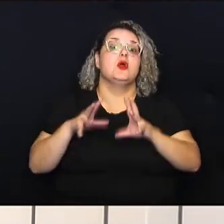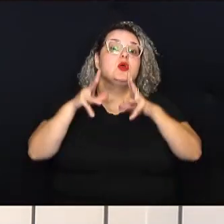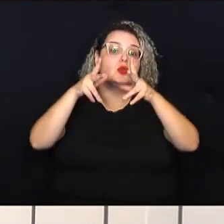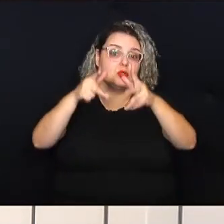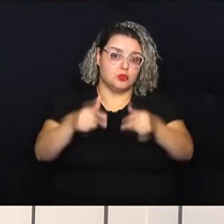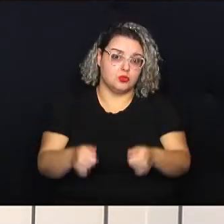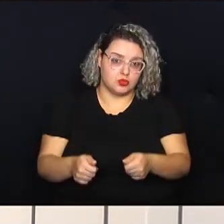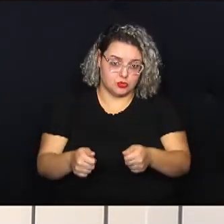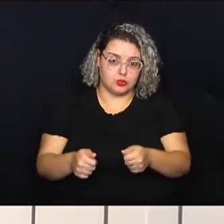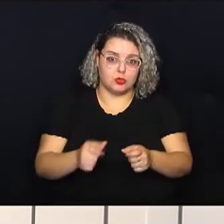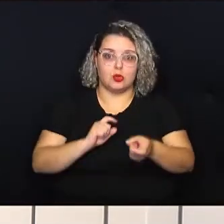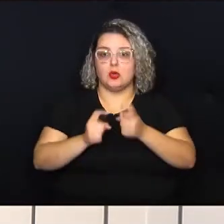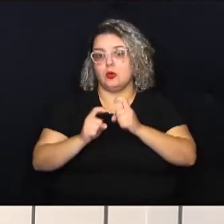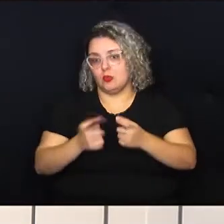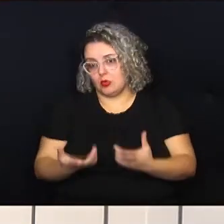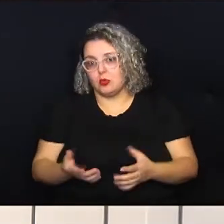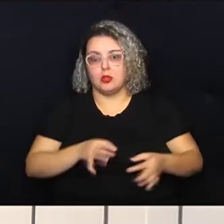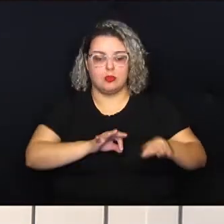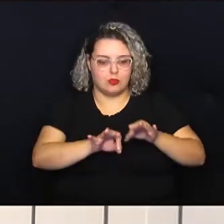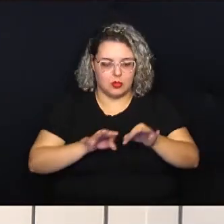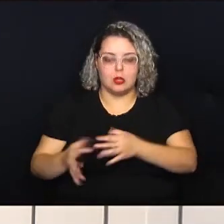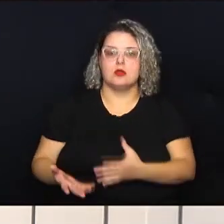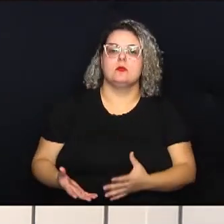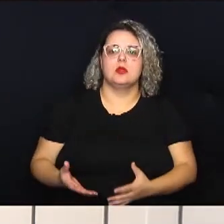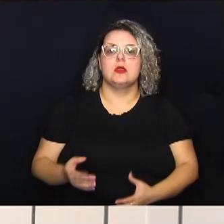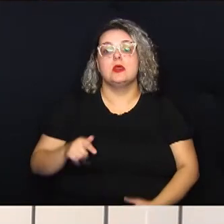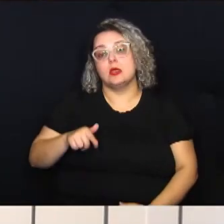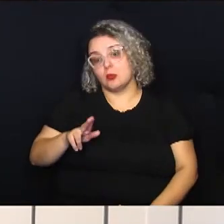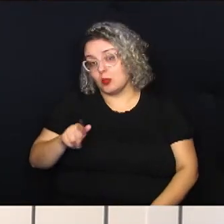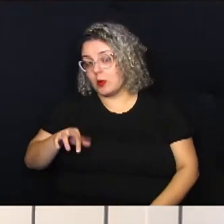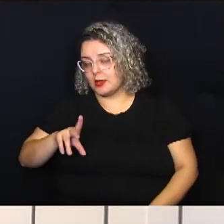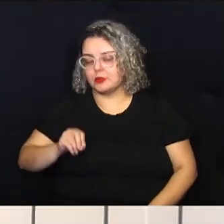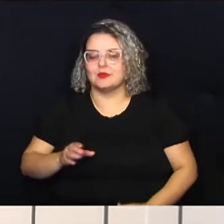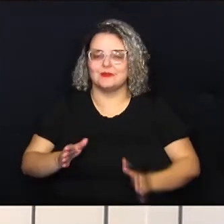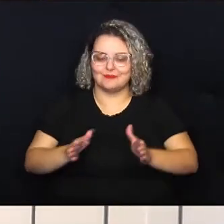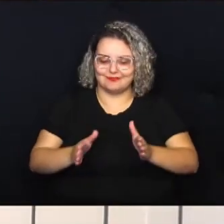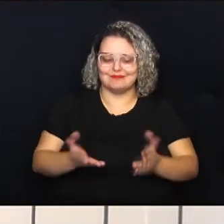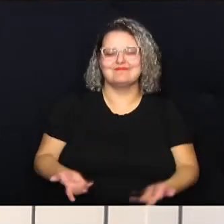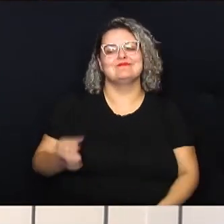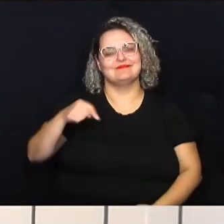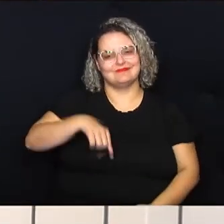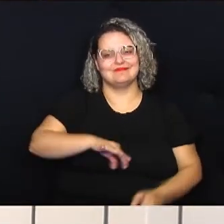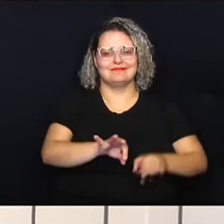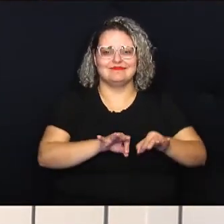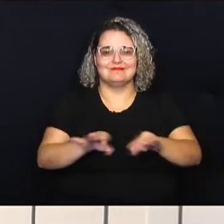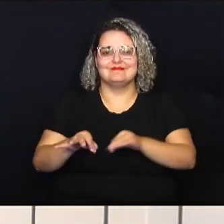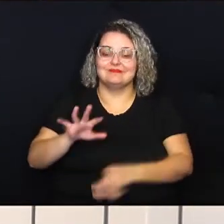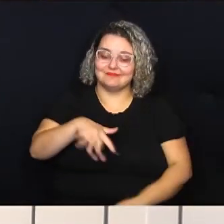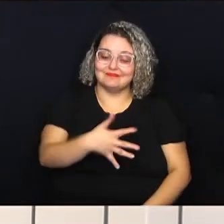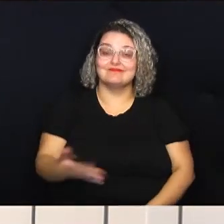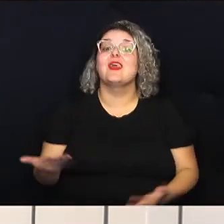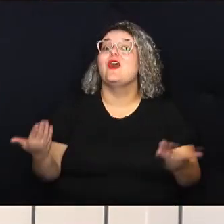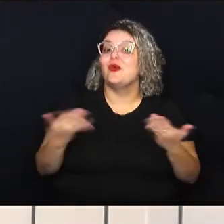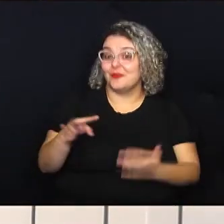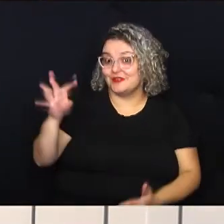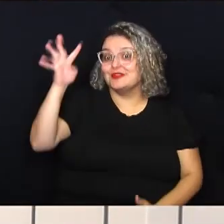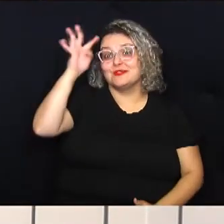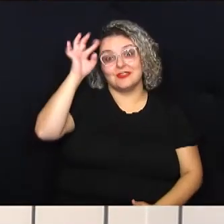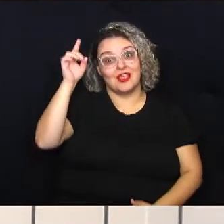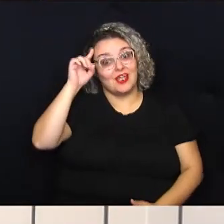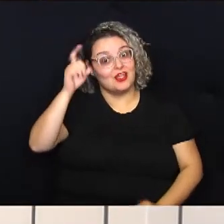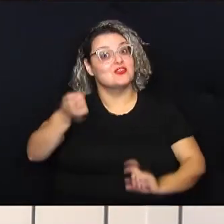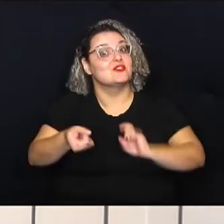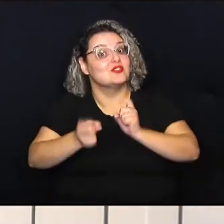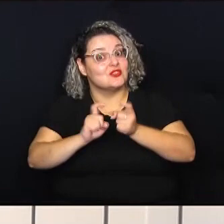as reuniões, programas e quadros aqui da nossa programação. Bom, hoje é quarta-feira, portanto, é dia de